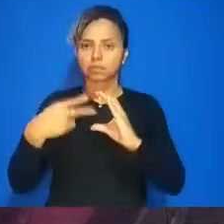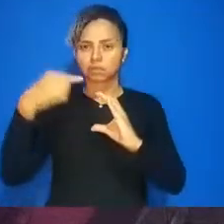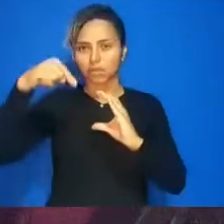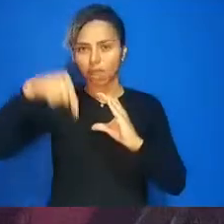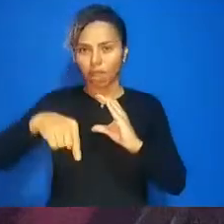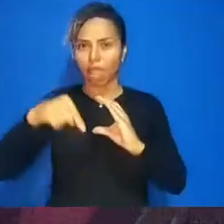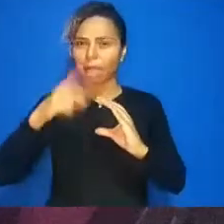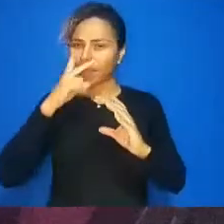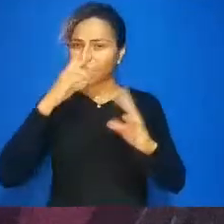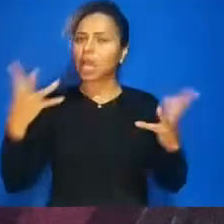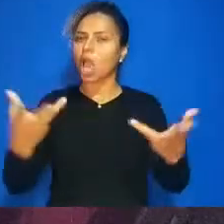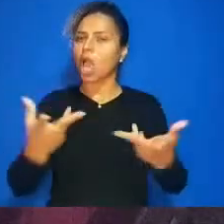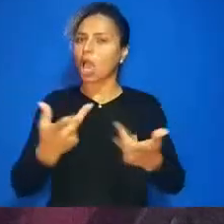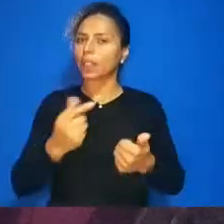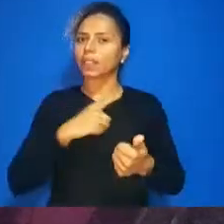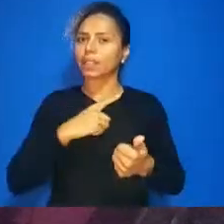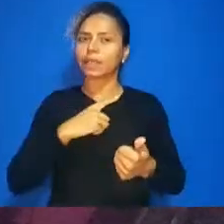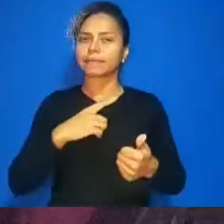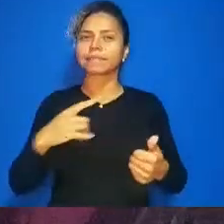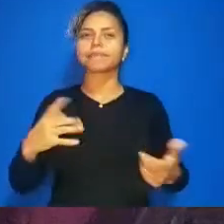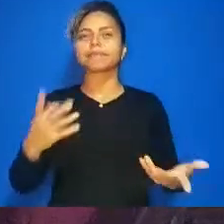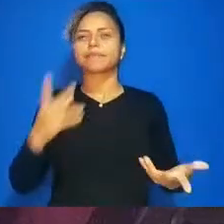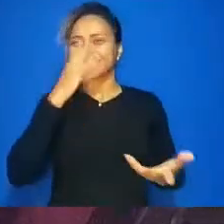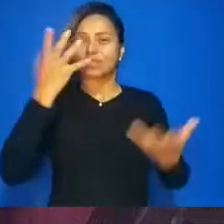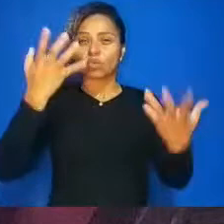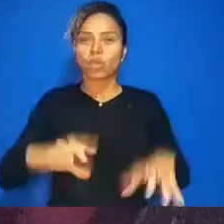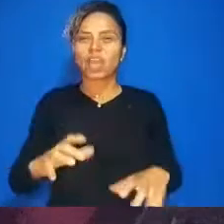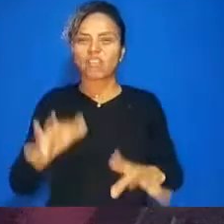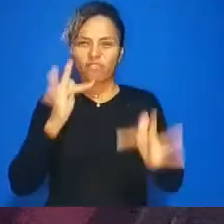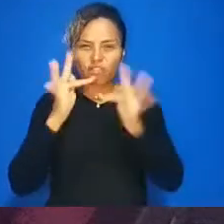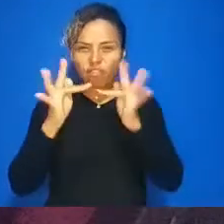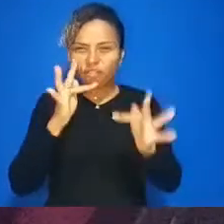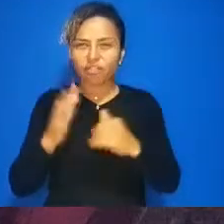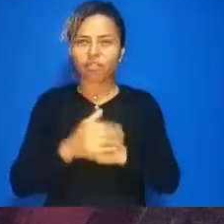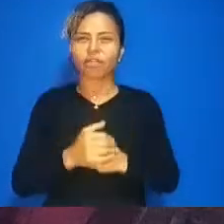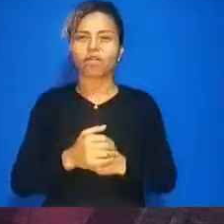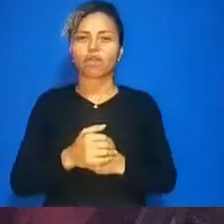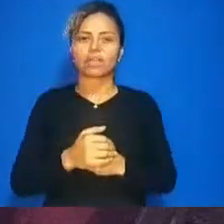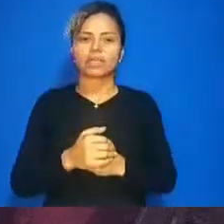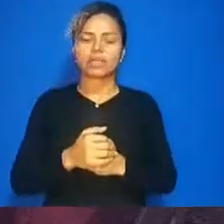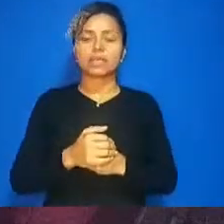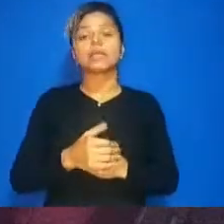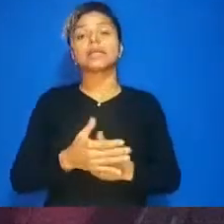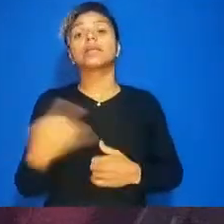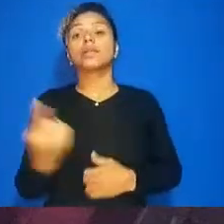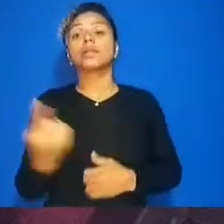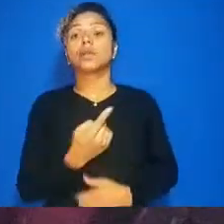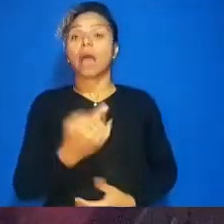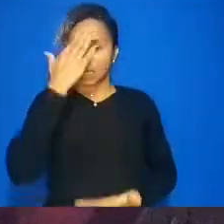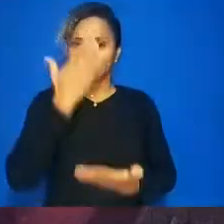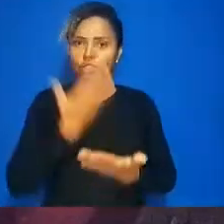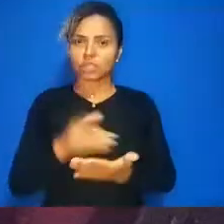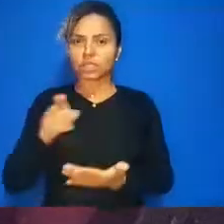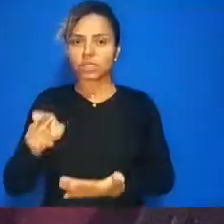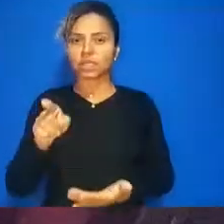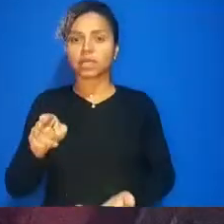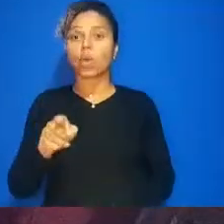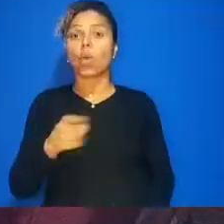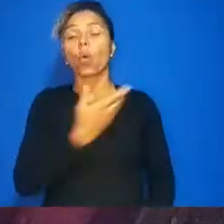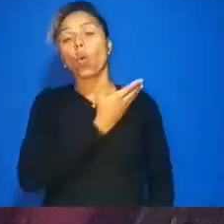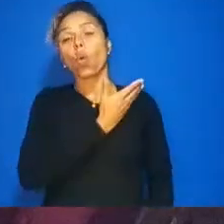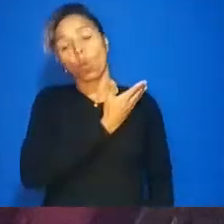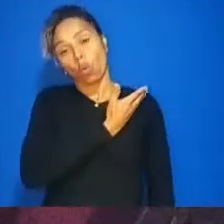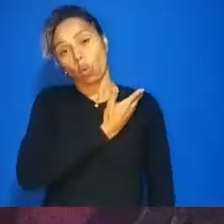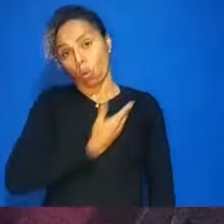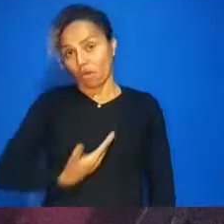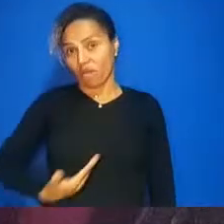a fofoca a intriga nós acreditamos na palavra do governador e certamente tenho certeza que ele a